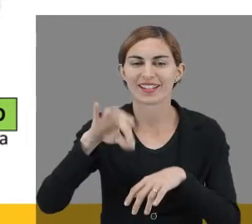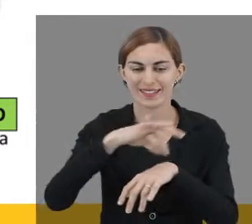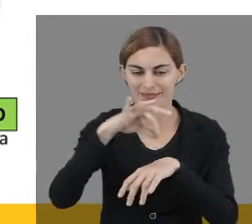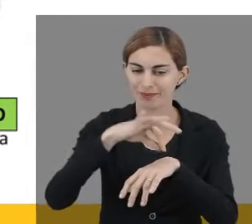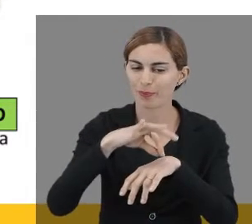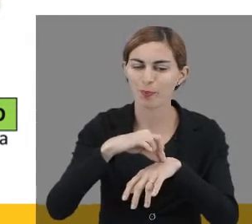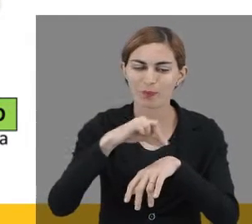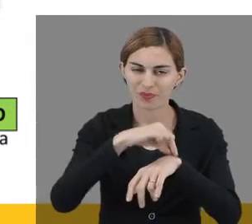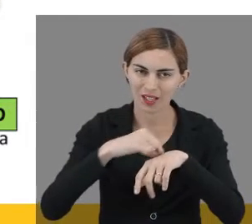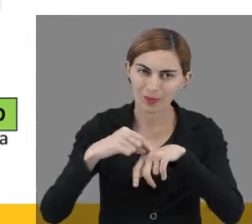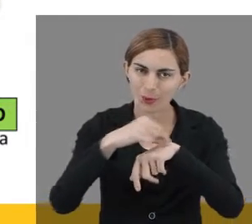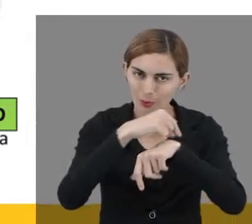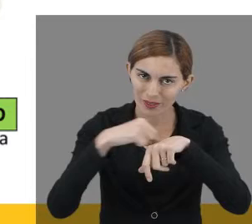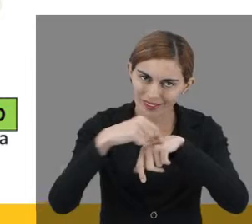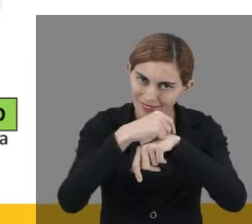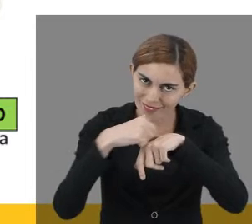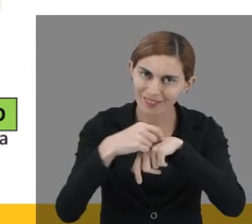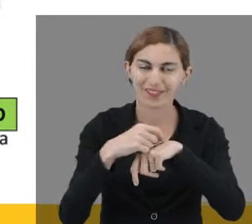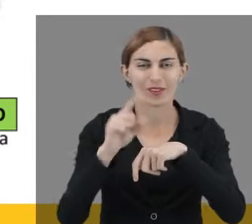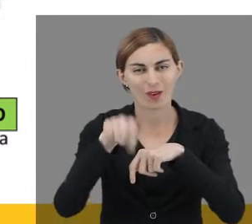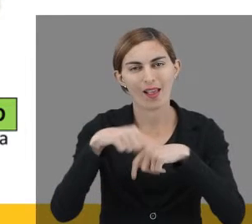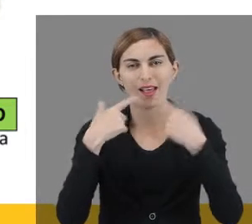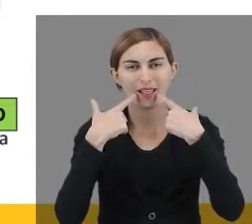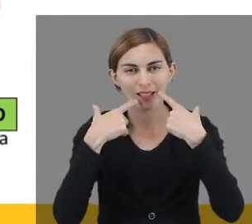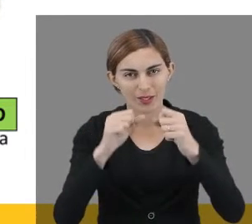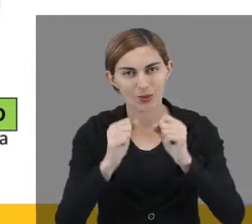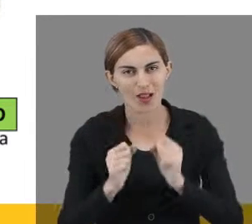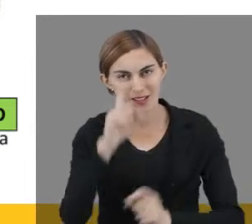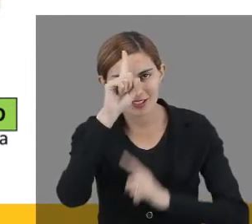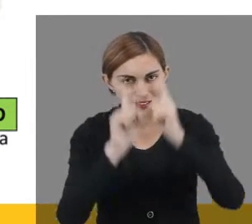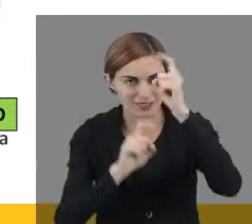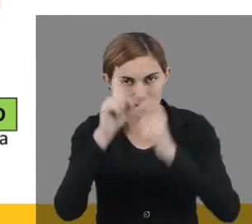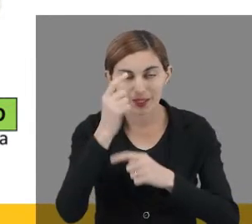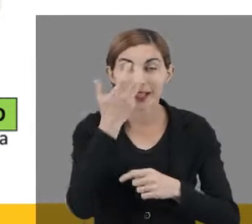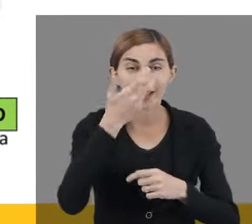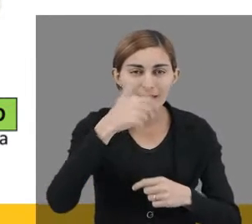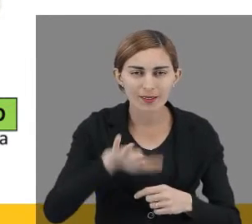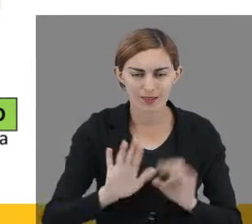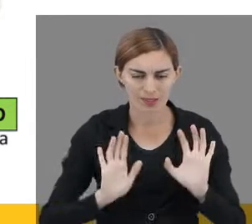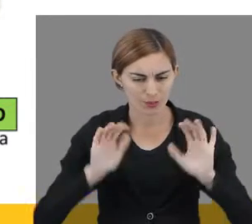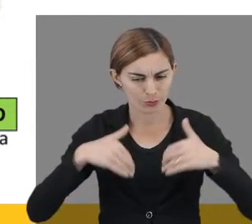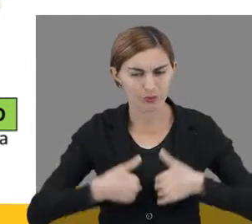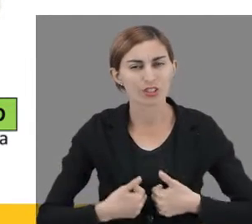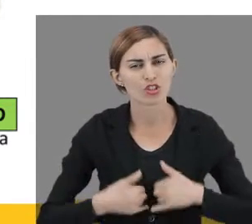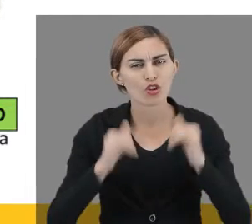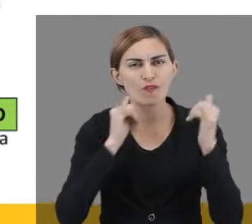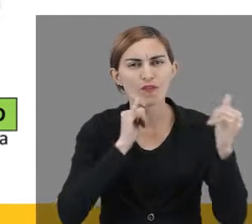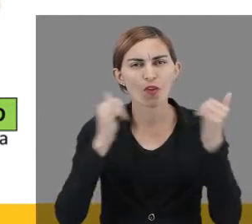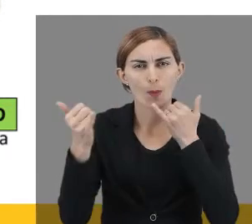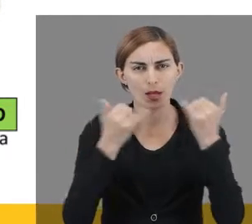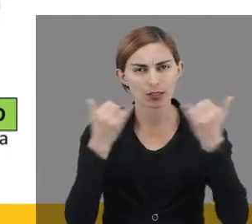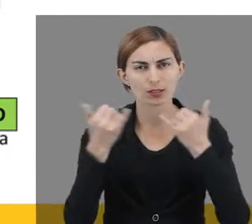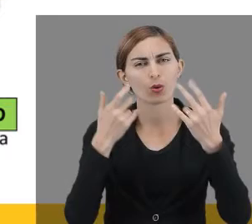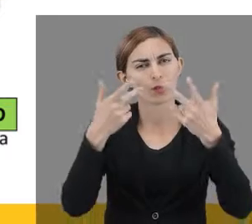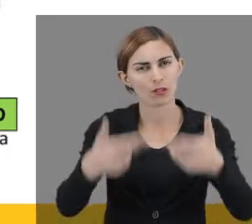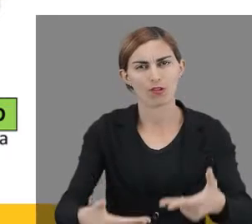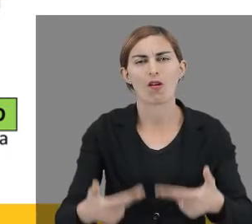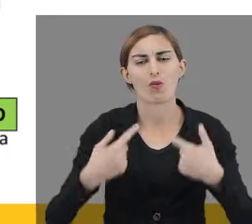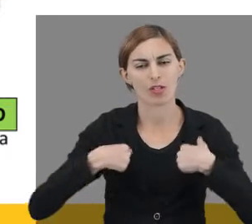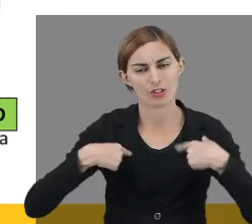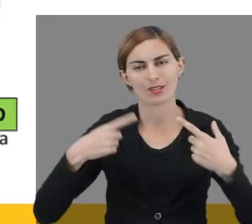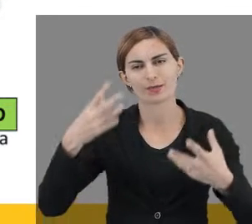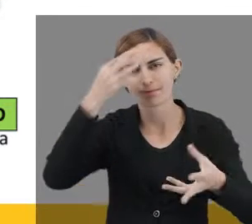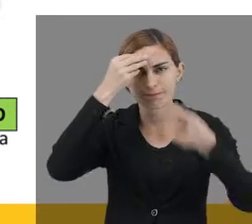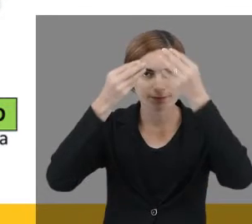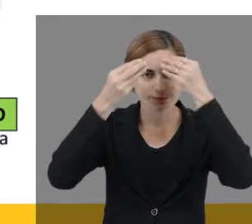de morango. Essa é a nossa linguagem expressiva. A criança com autismo, ela recebe essas informações do mesmo jeito que nós recebemos.